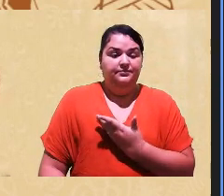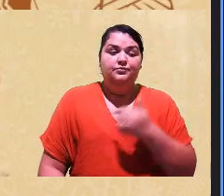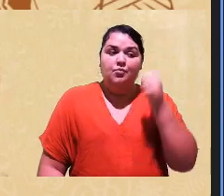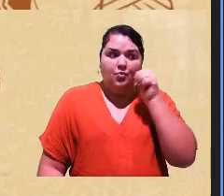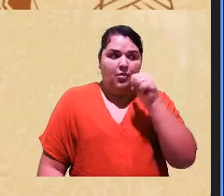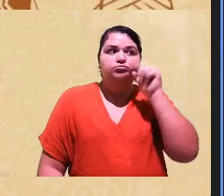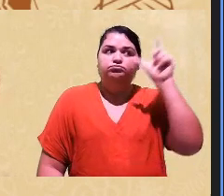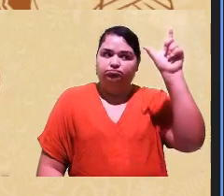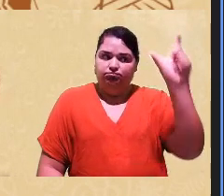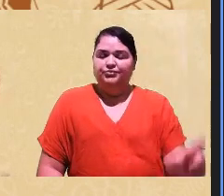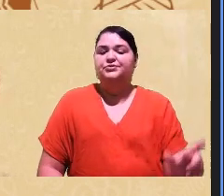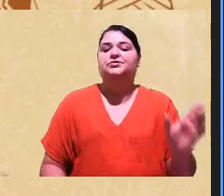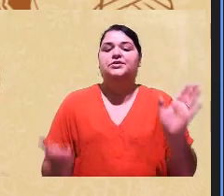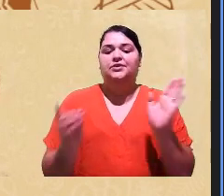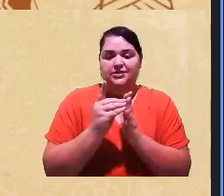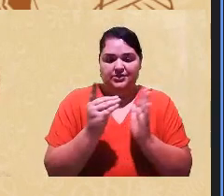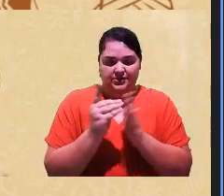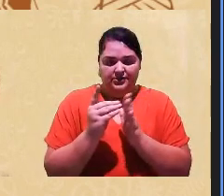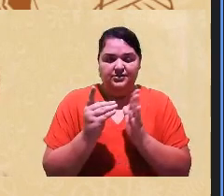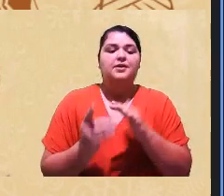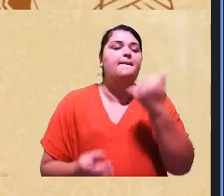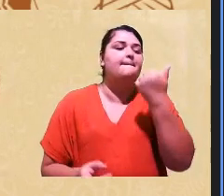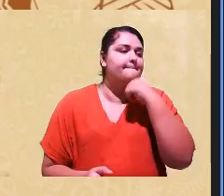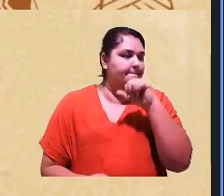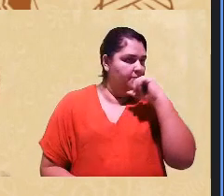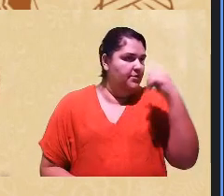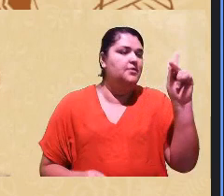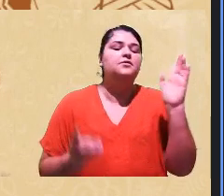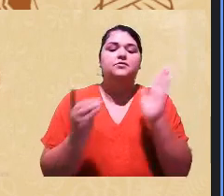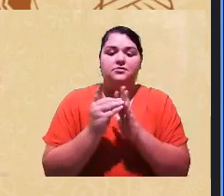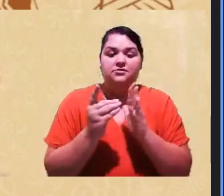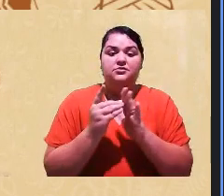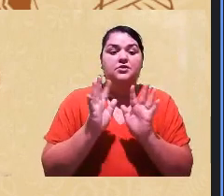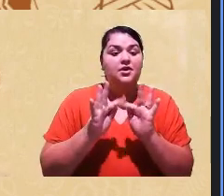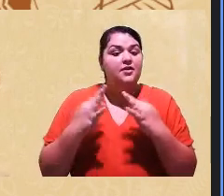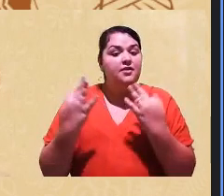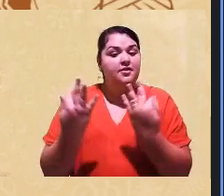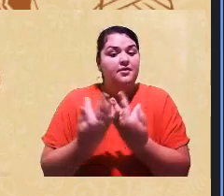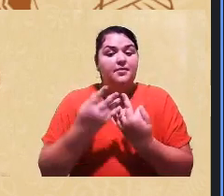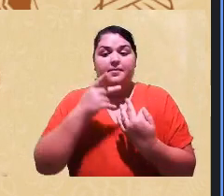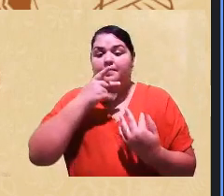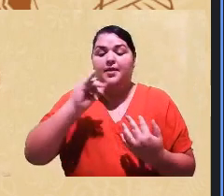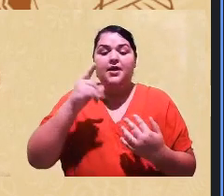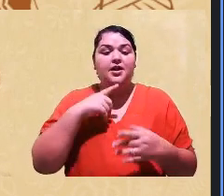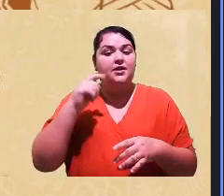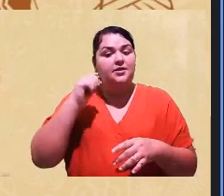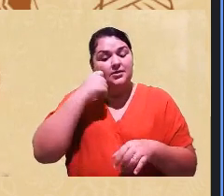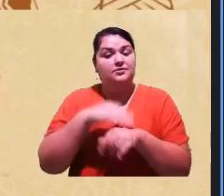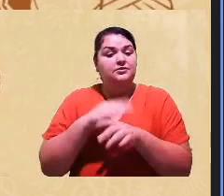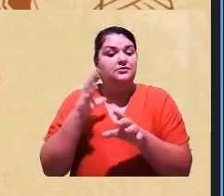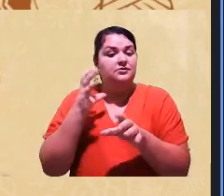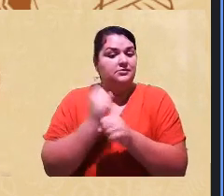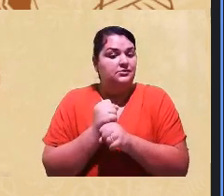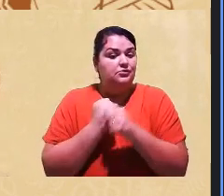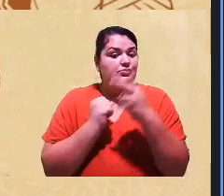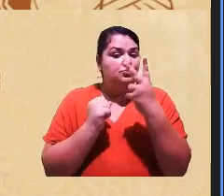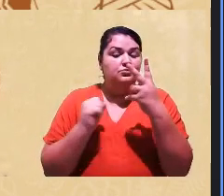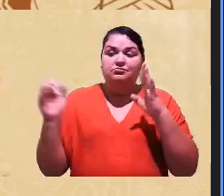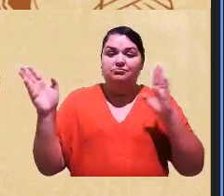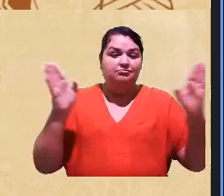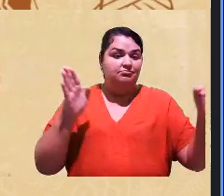né a mãe dela é indígena mas a família paterna é negra e ela se vê nesses dois lugares ela